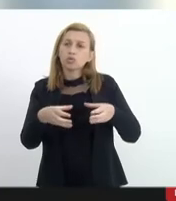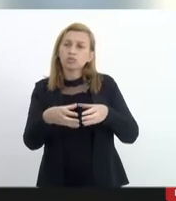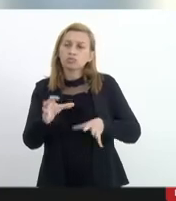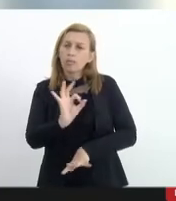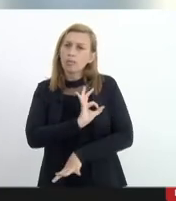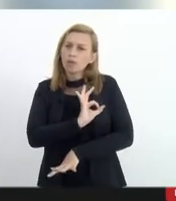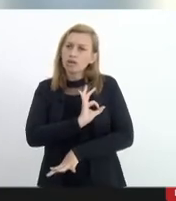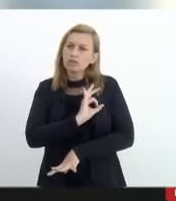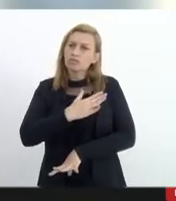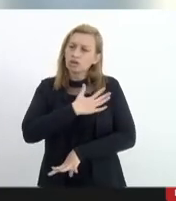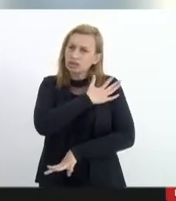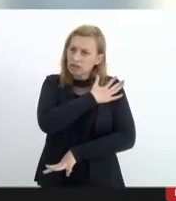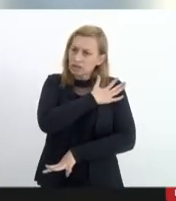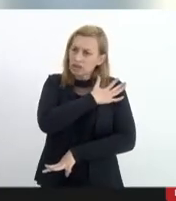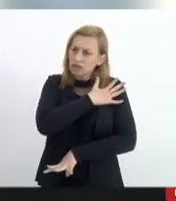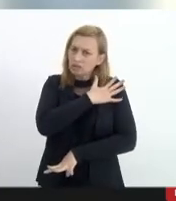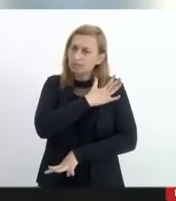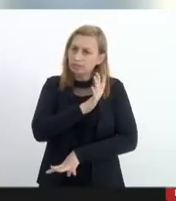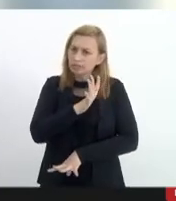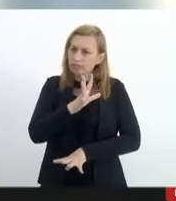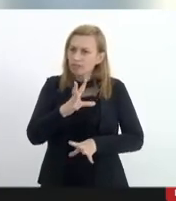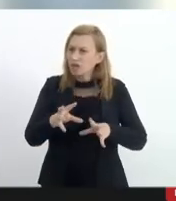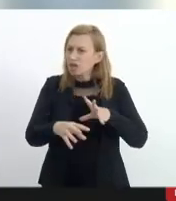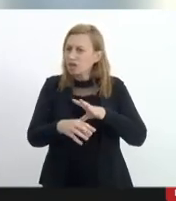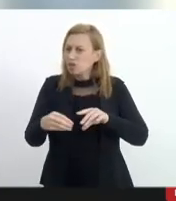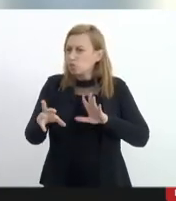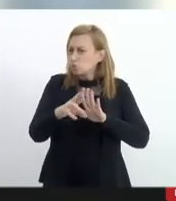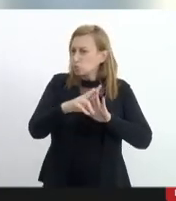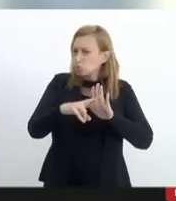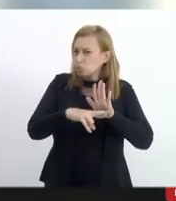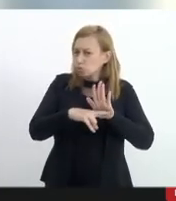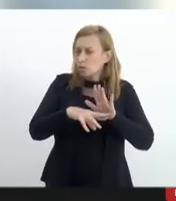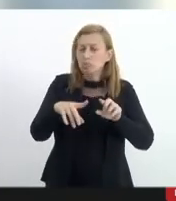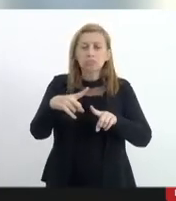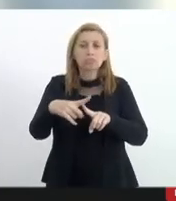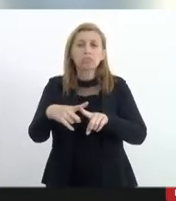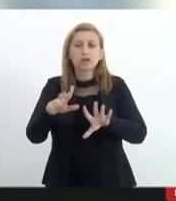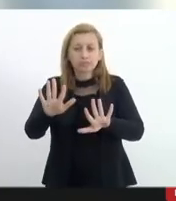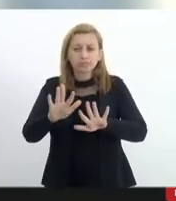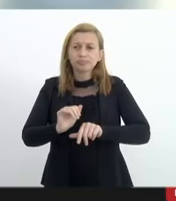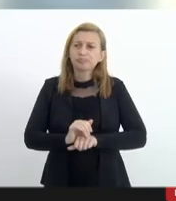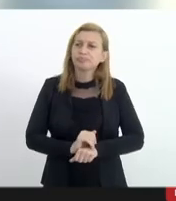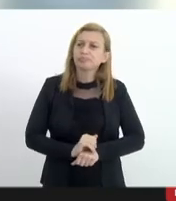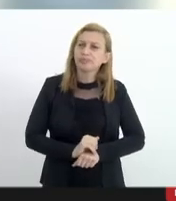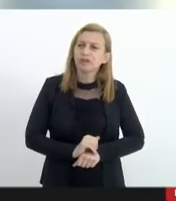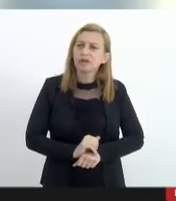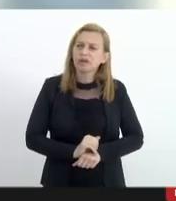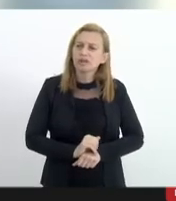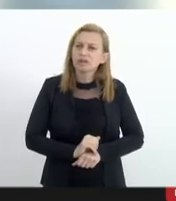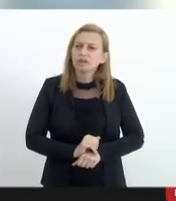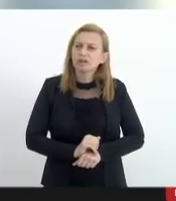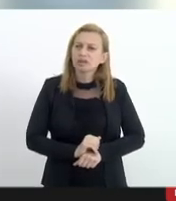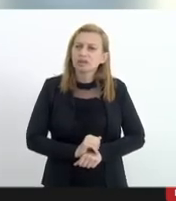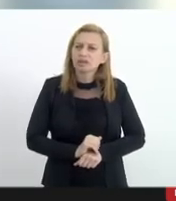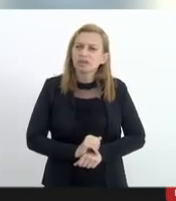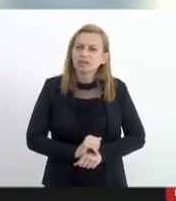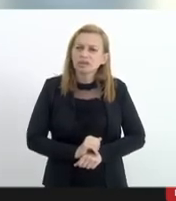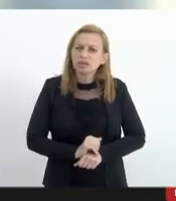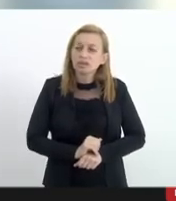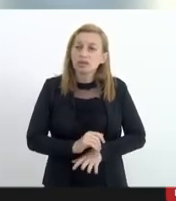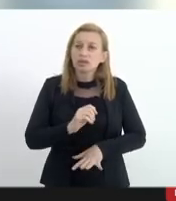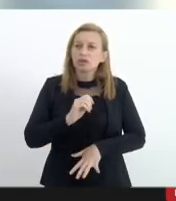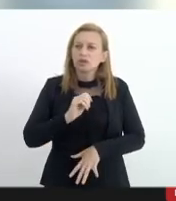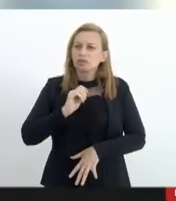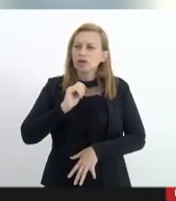fogem a regra uma vez que as médias o